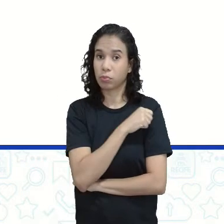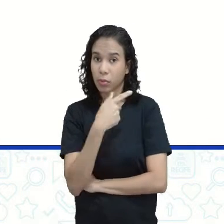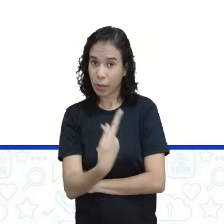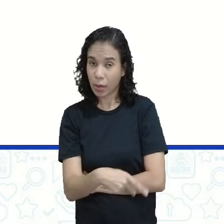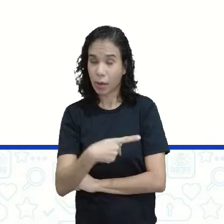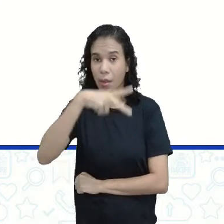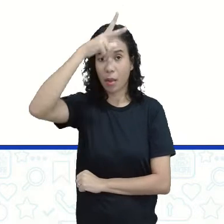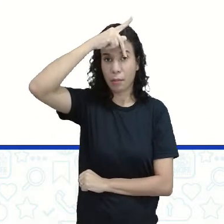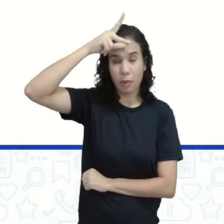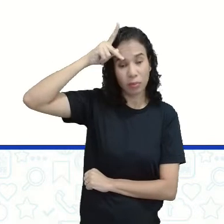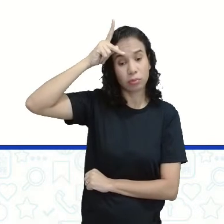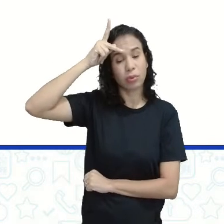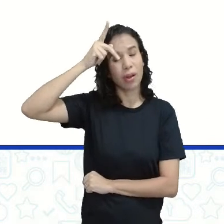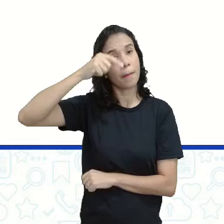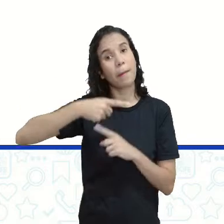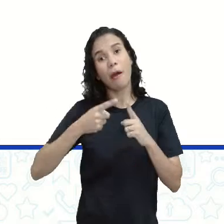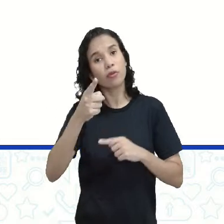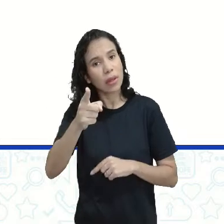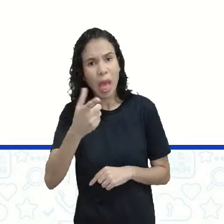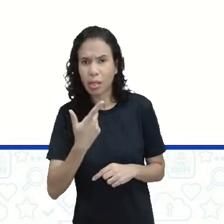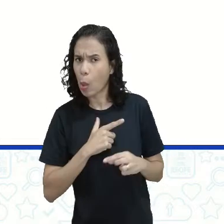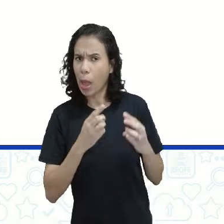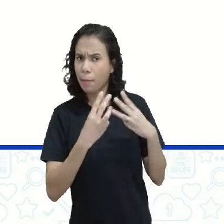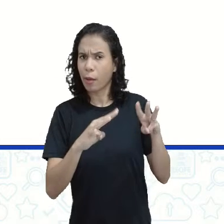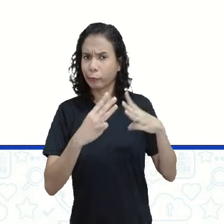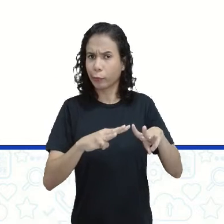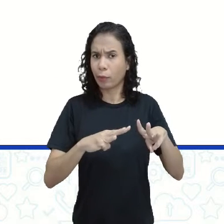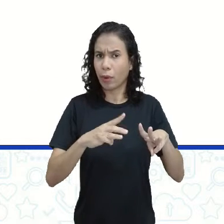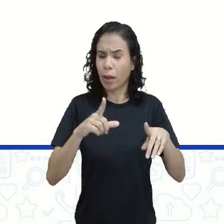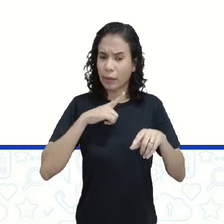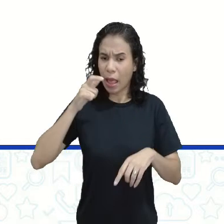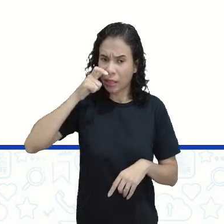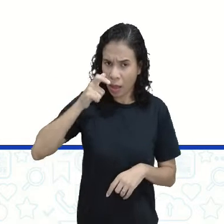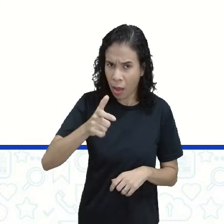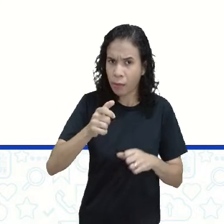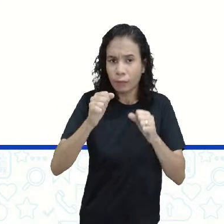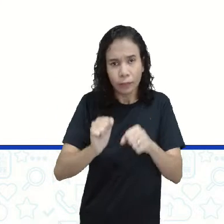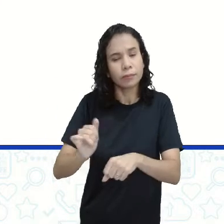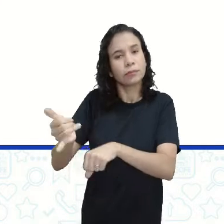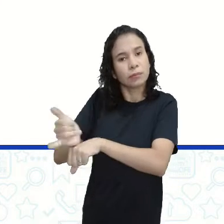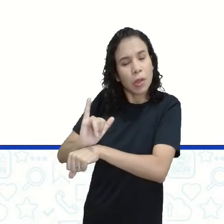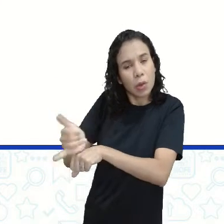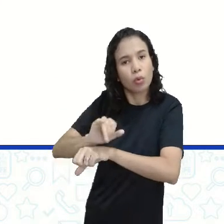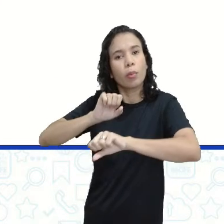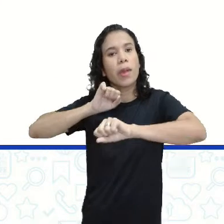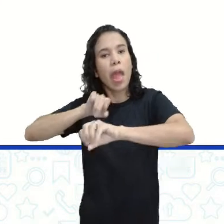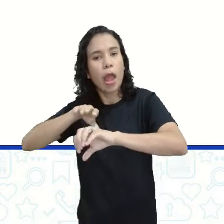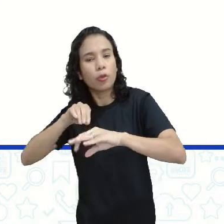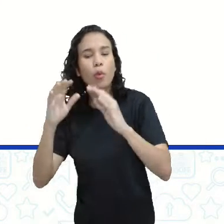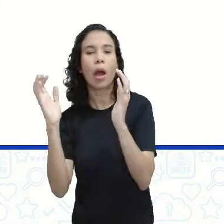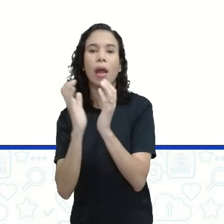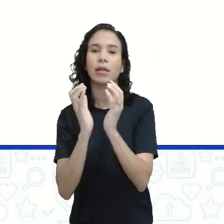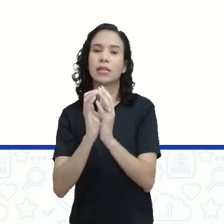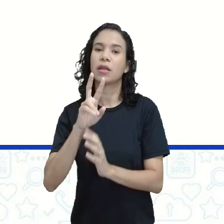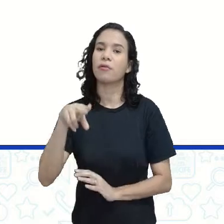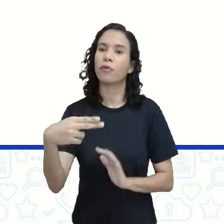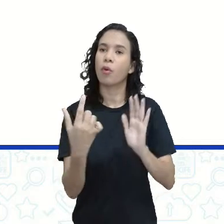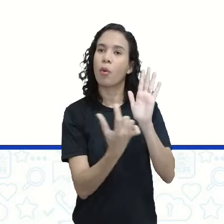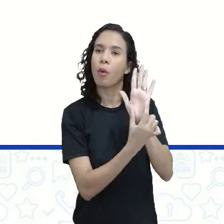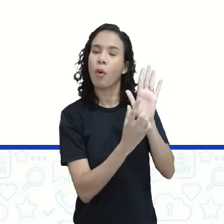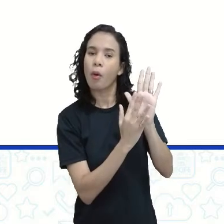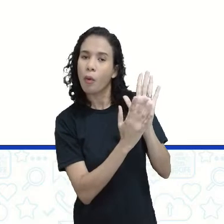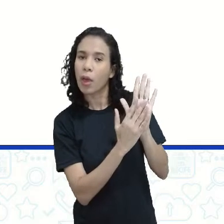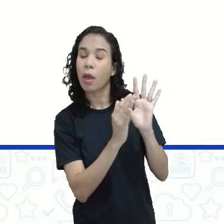Então, se você não é estudante da rede, mas tem interesse, pode colocar no YouTube lá, Educa Recife, ou acessar o QR Code